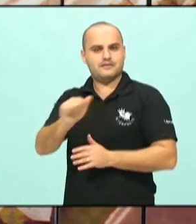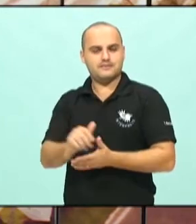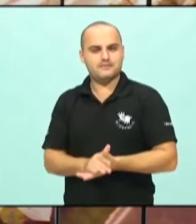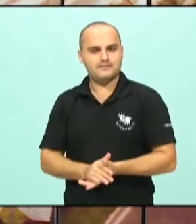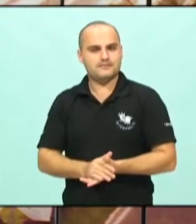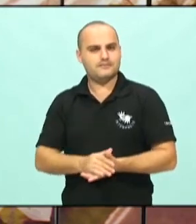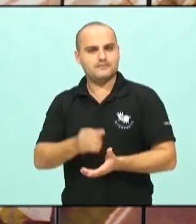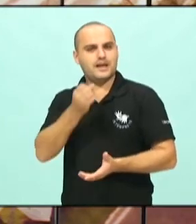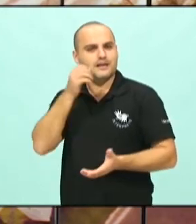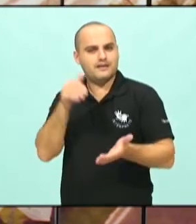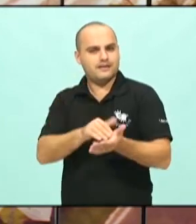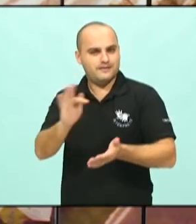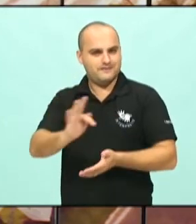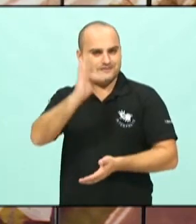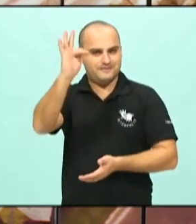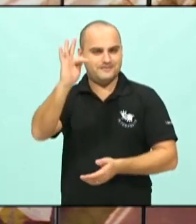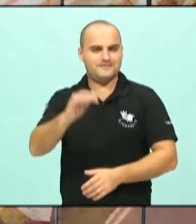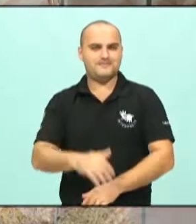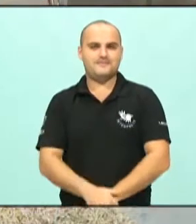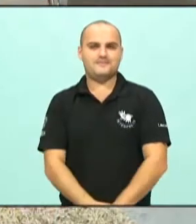grande noite e até o próximo programa.